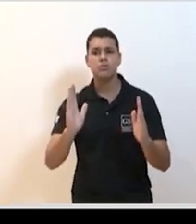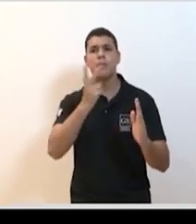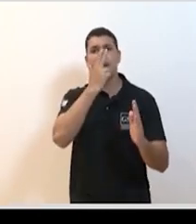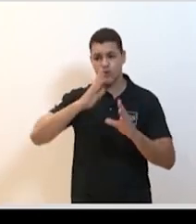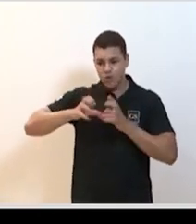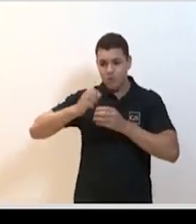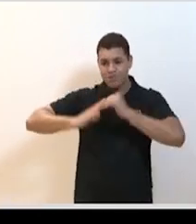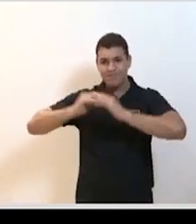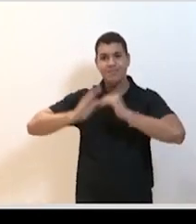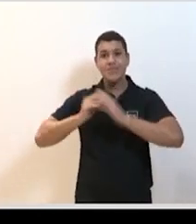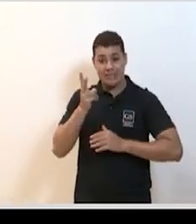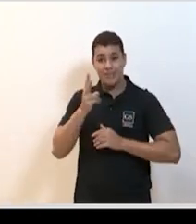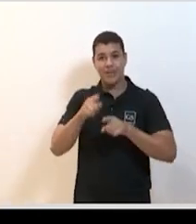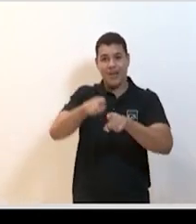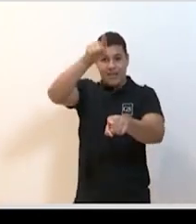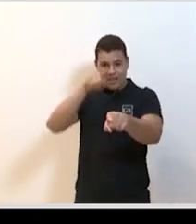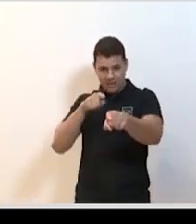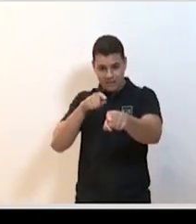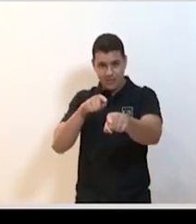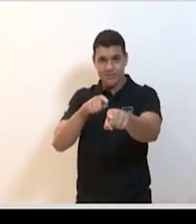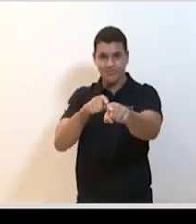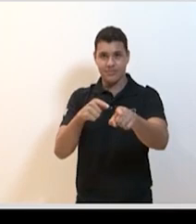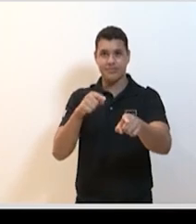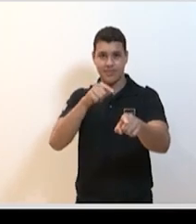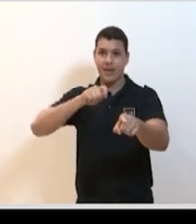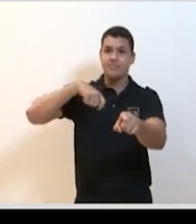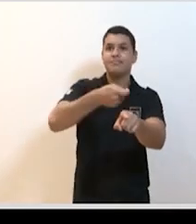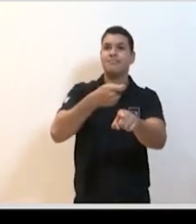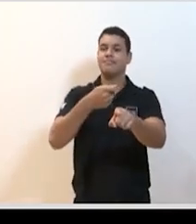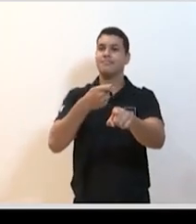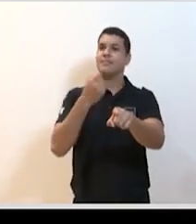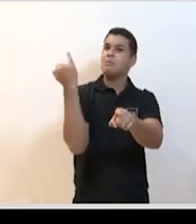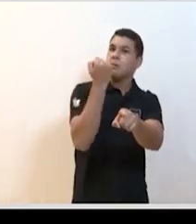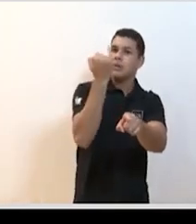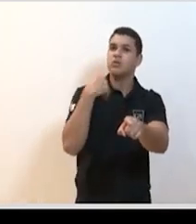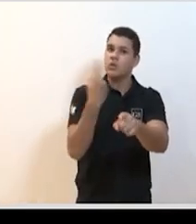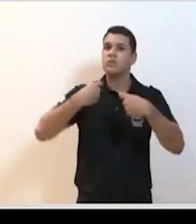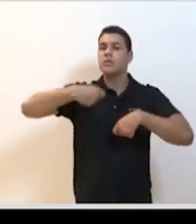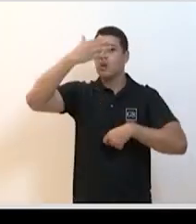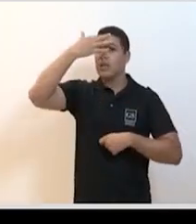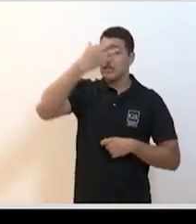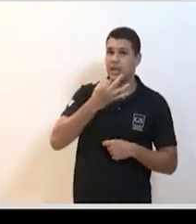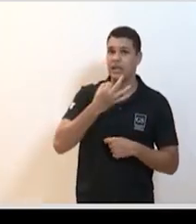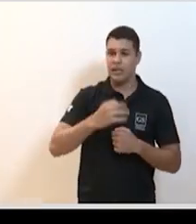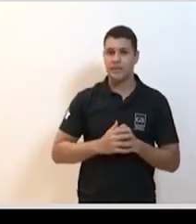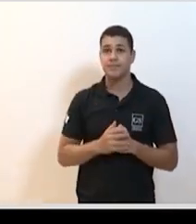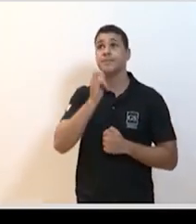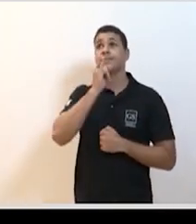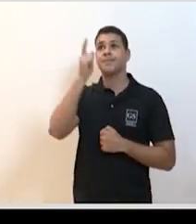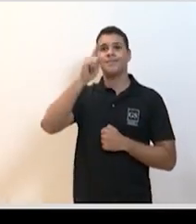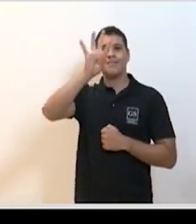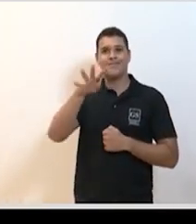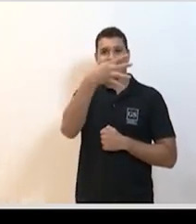do nosso momento. Então, esse é um dos aspectos importantes e a gente vai vendo aqui nesse gráfico em relação à China